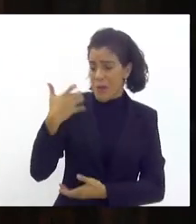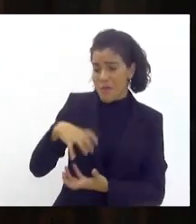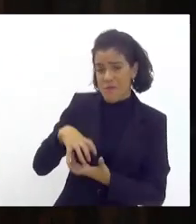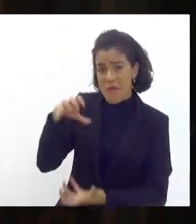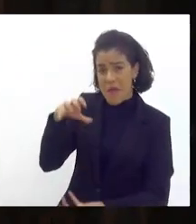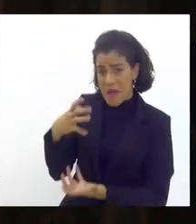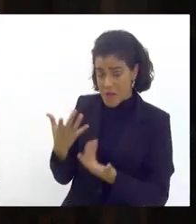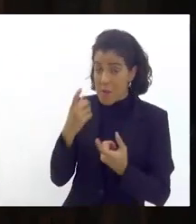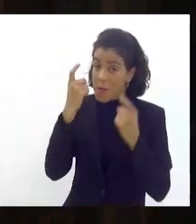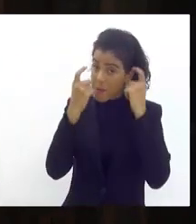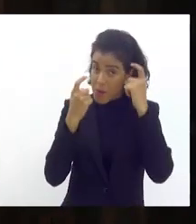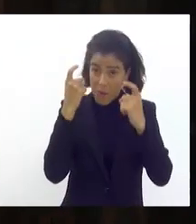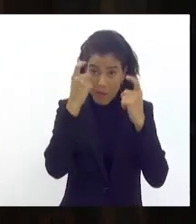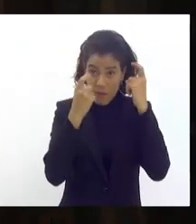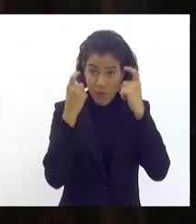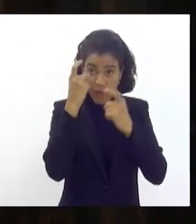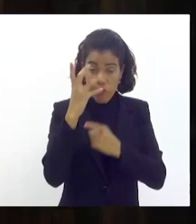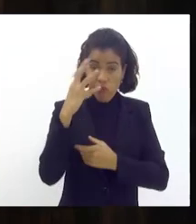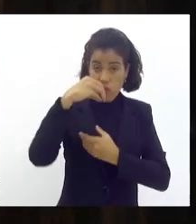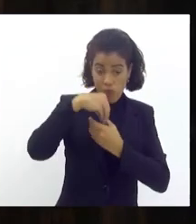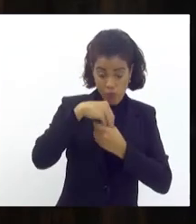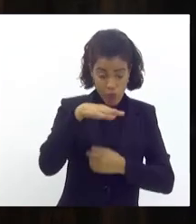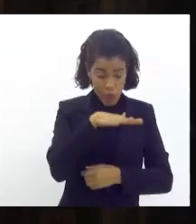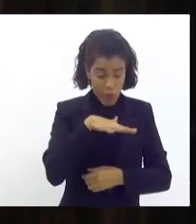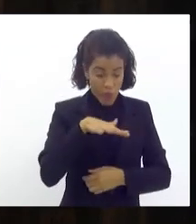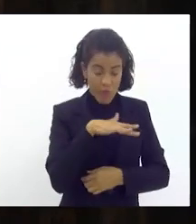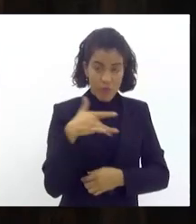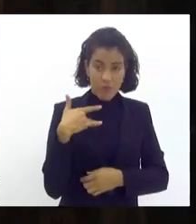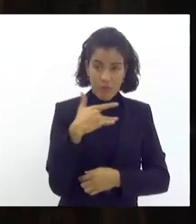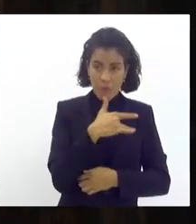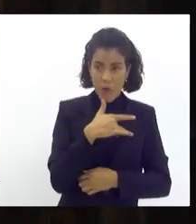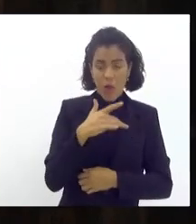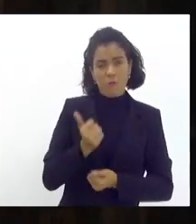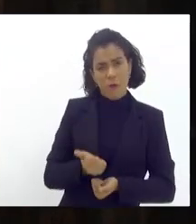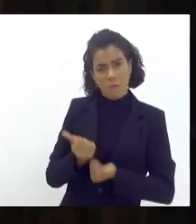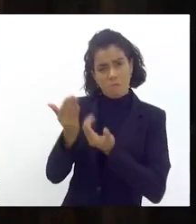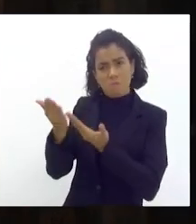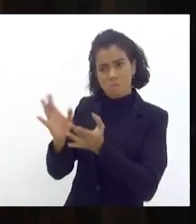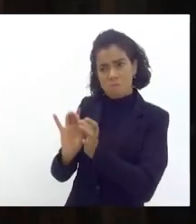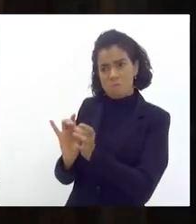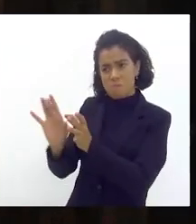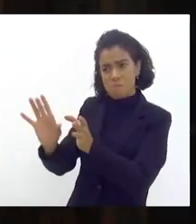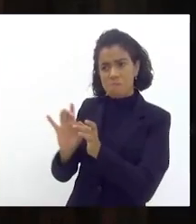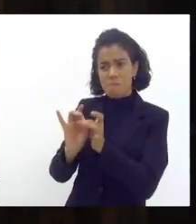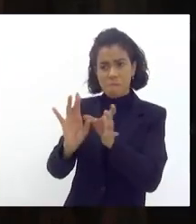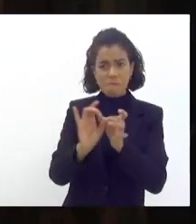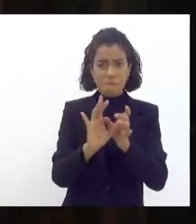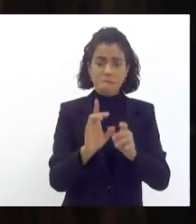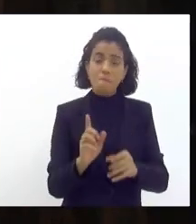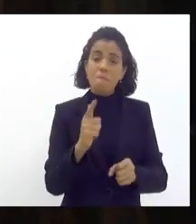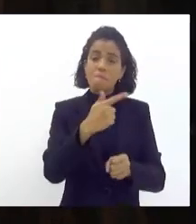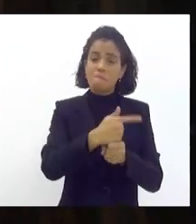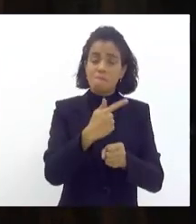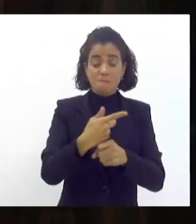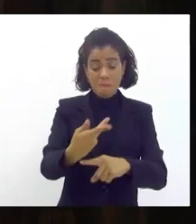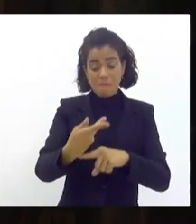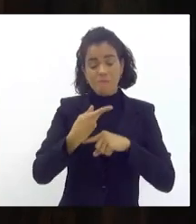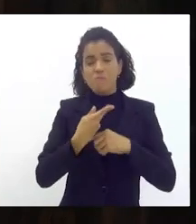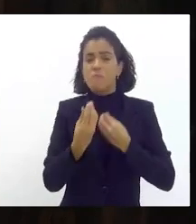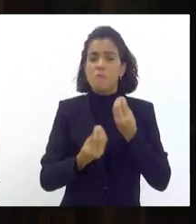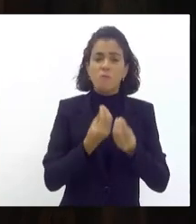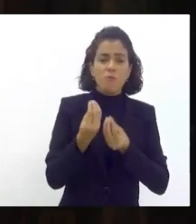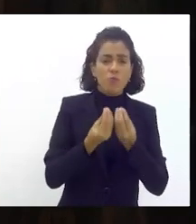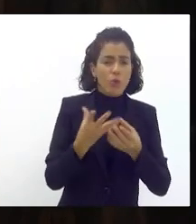uma preocupação que dentro da minha divisão de saúde já me coloquei à disposição, algumas agremiações com irmãs nos procuraram para saber como é que a gente